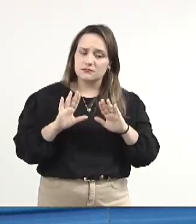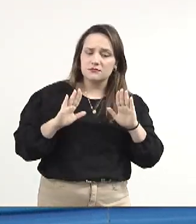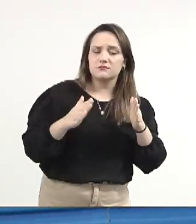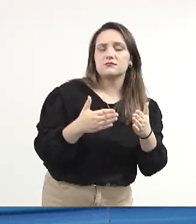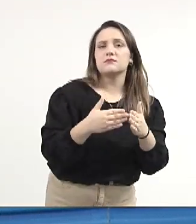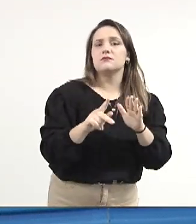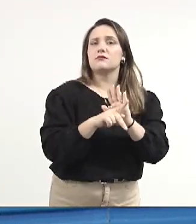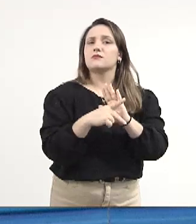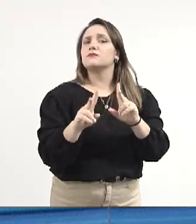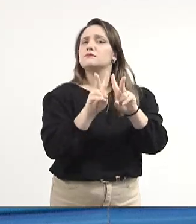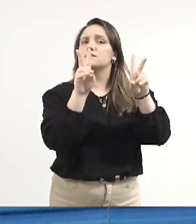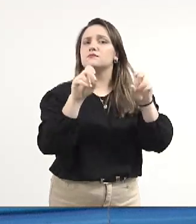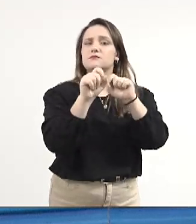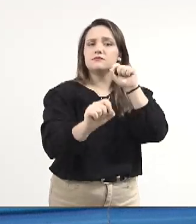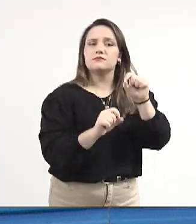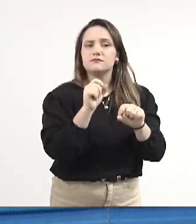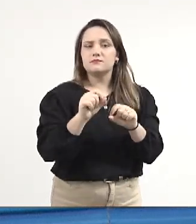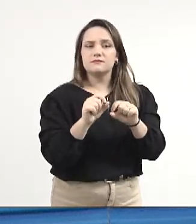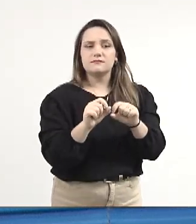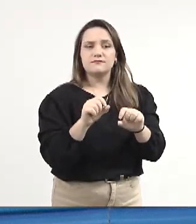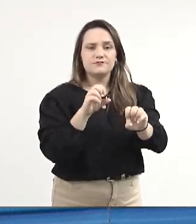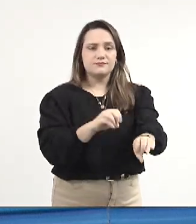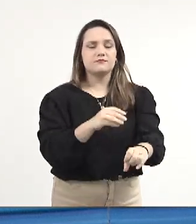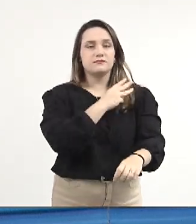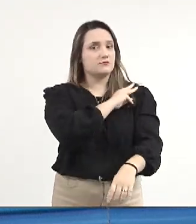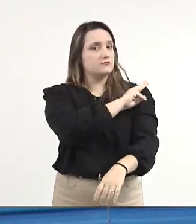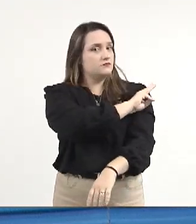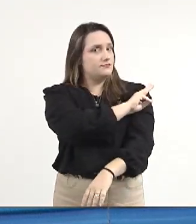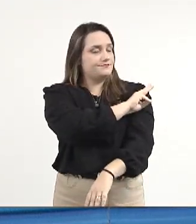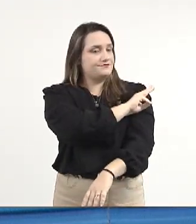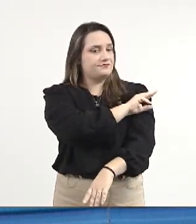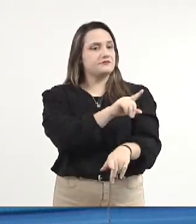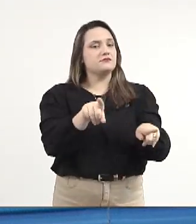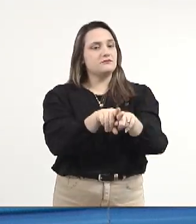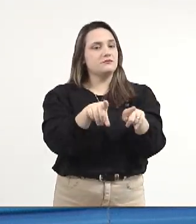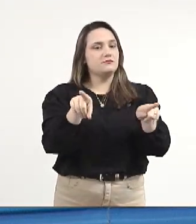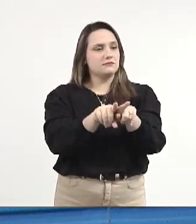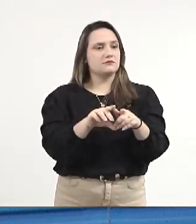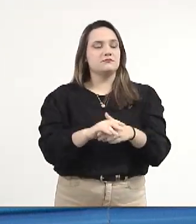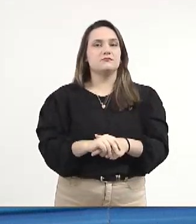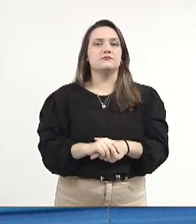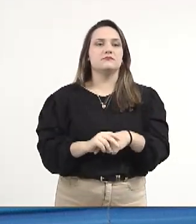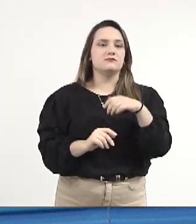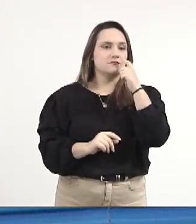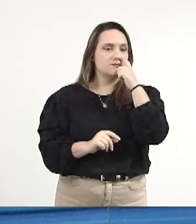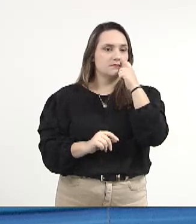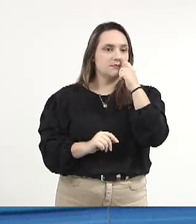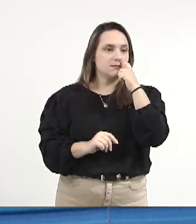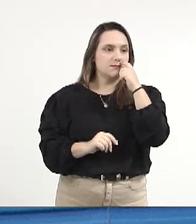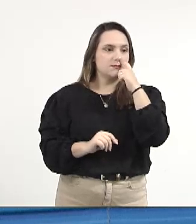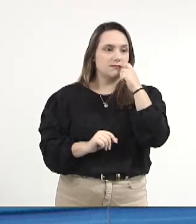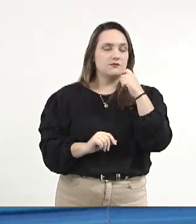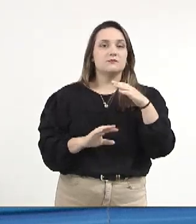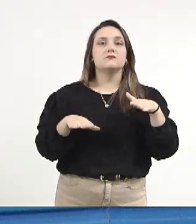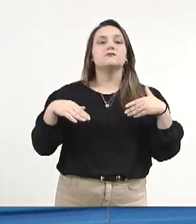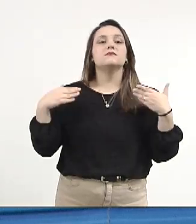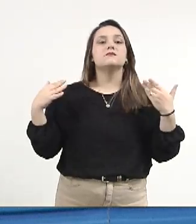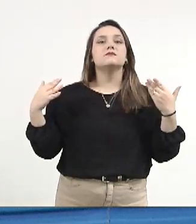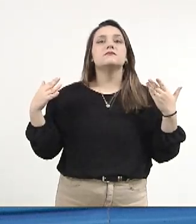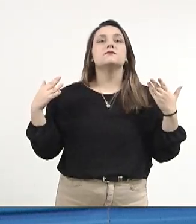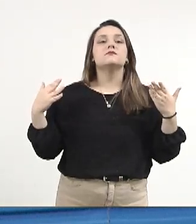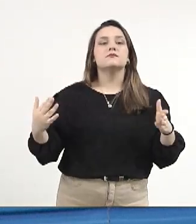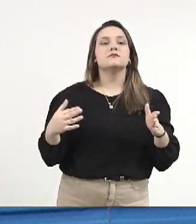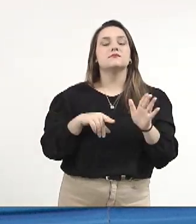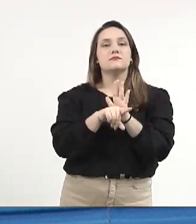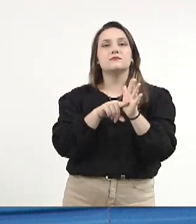no que se refere à etapa de ensino e ensino médio e à oferta dos itinerários formativos por área de conhecimento